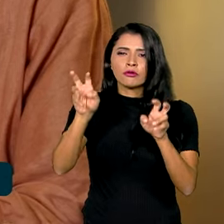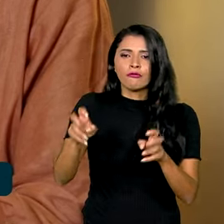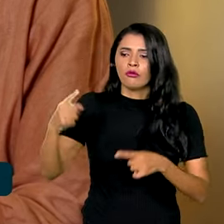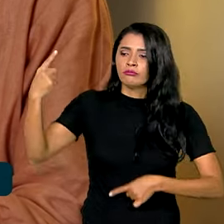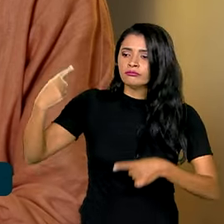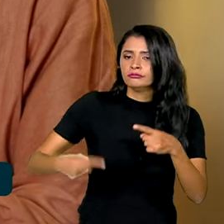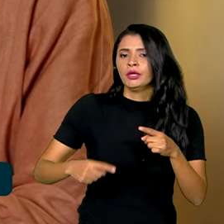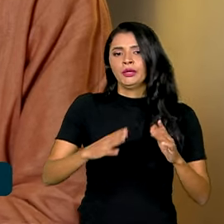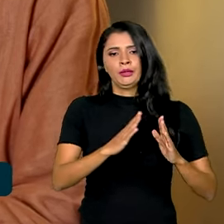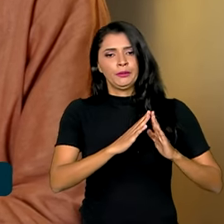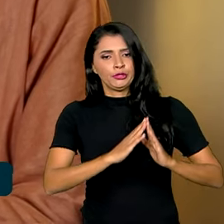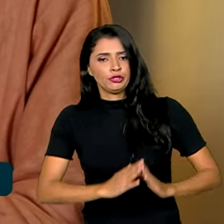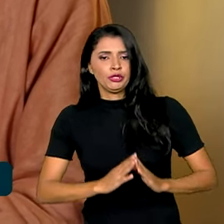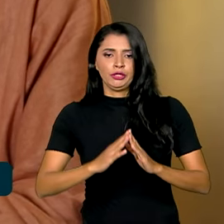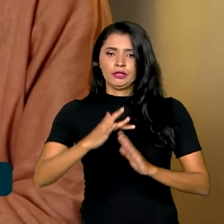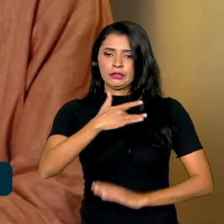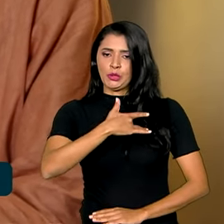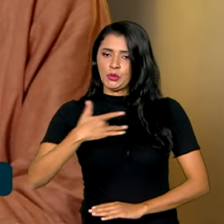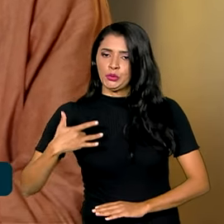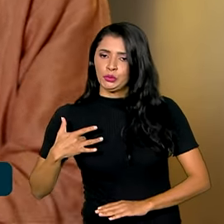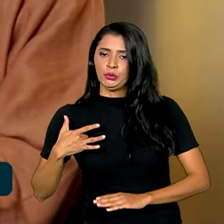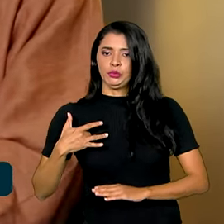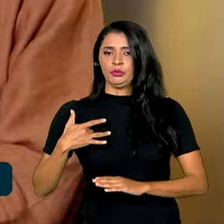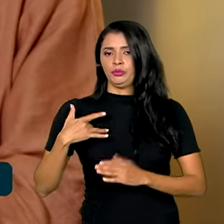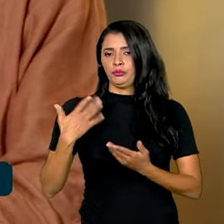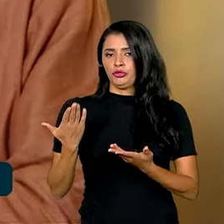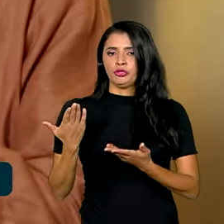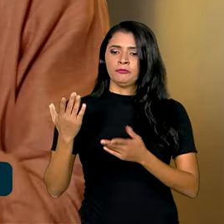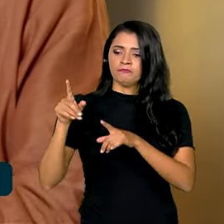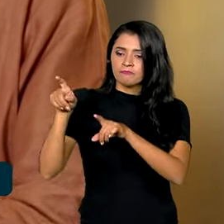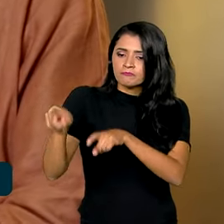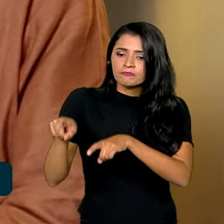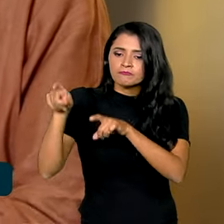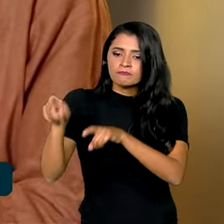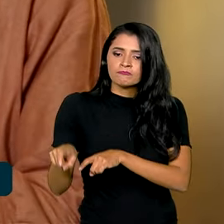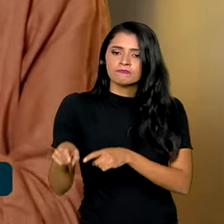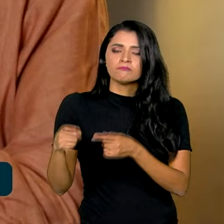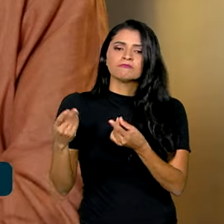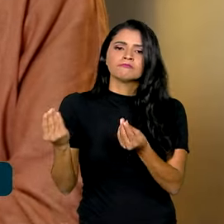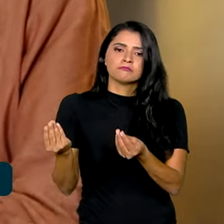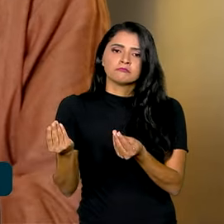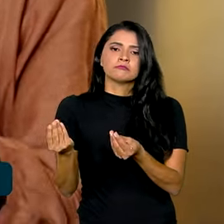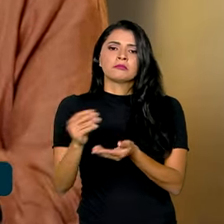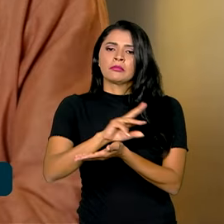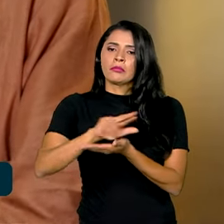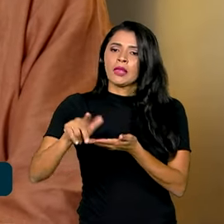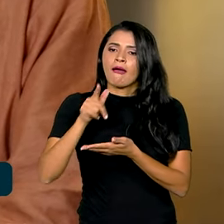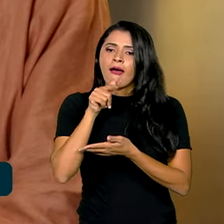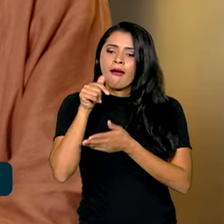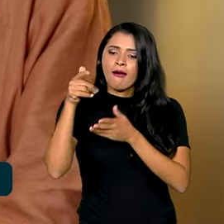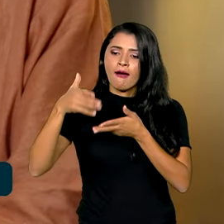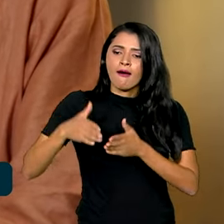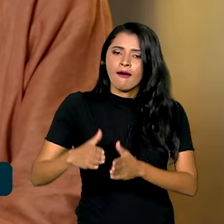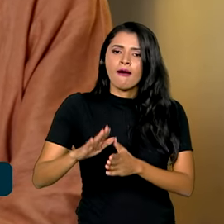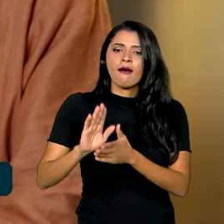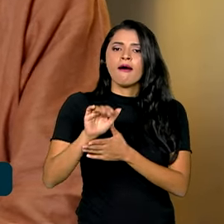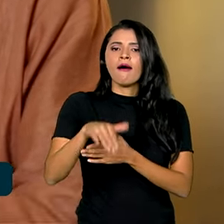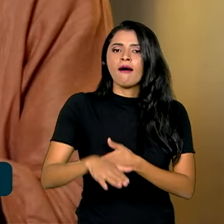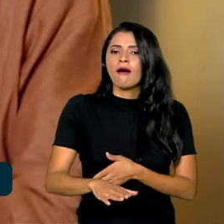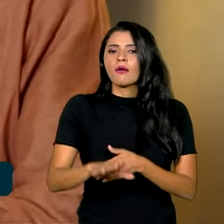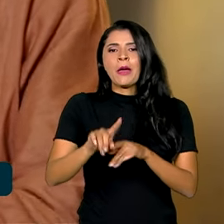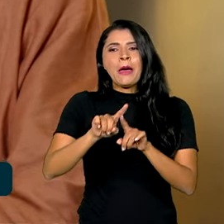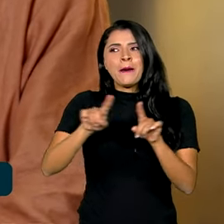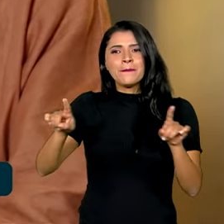moradia, saúde, a questão de agricultura, requisitos hídricos, água, mas